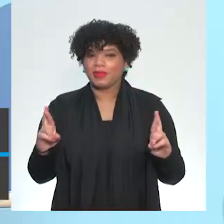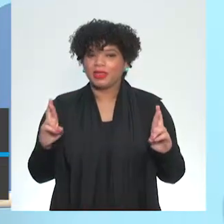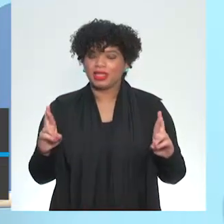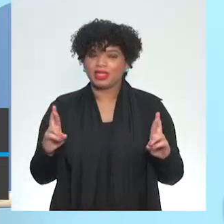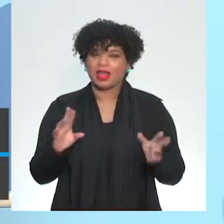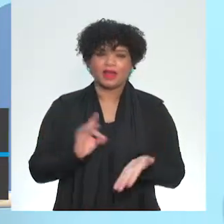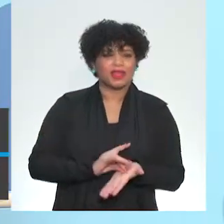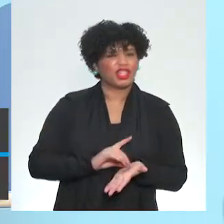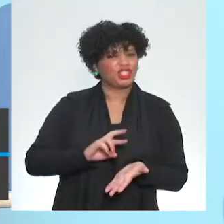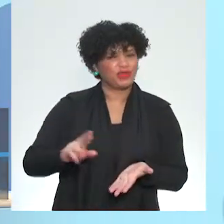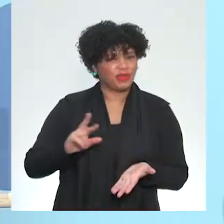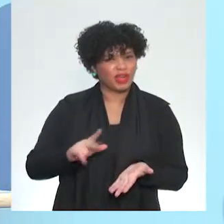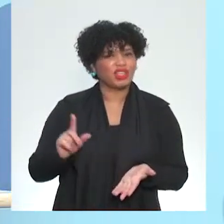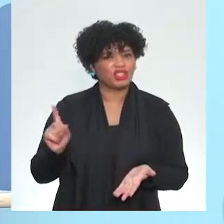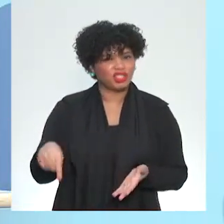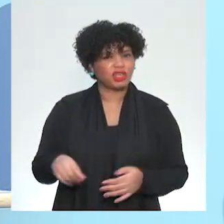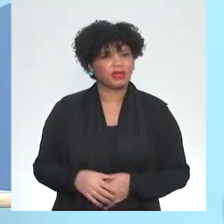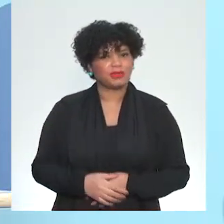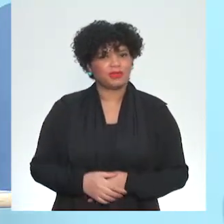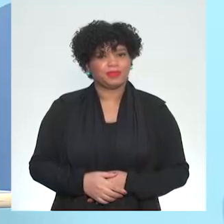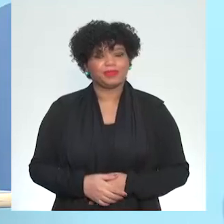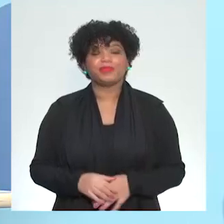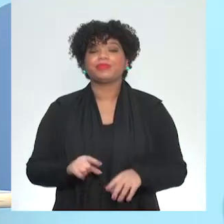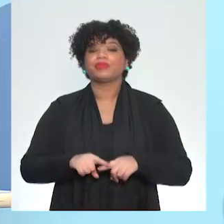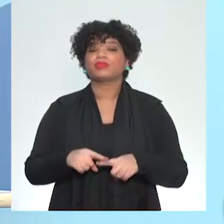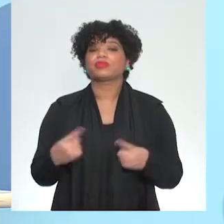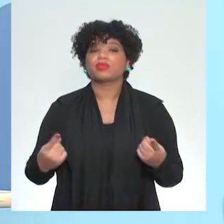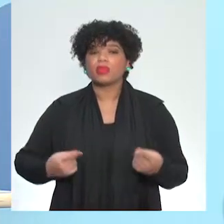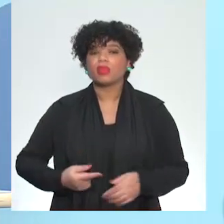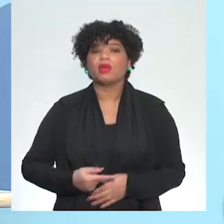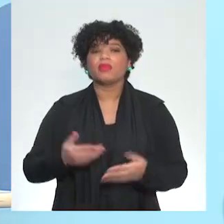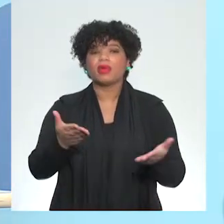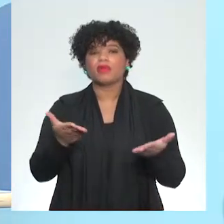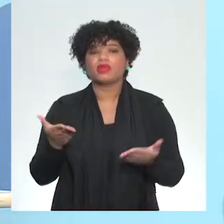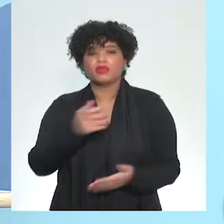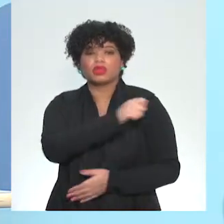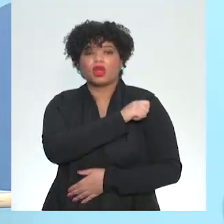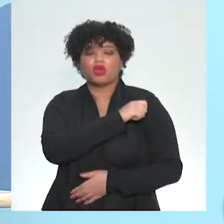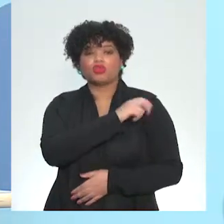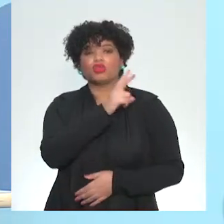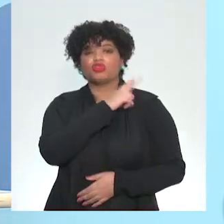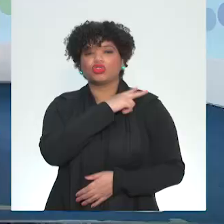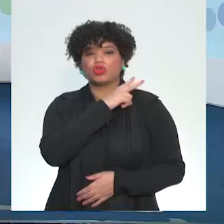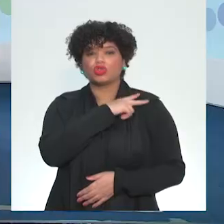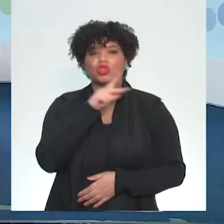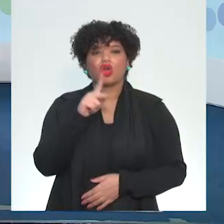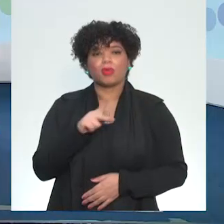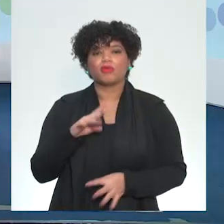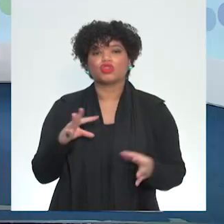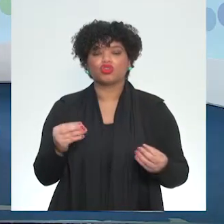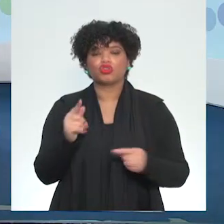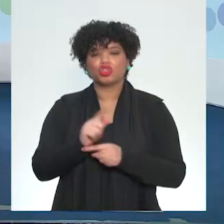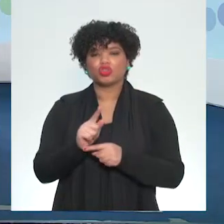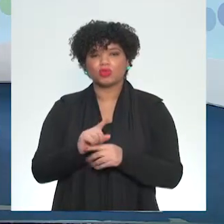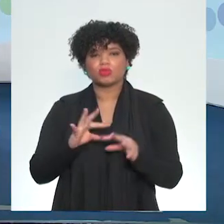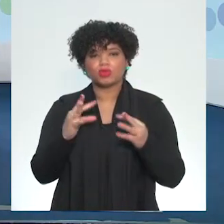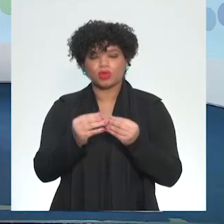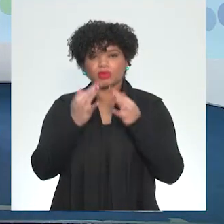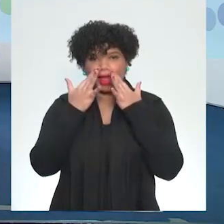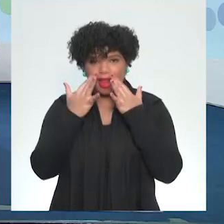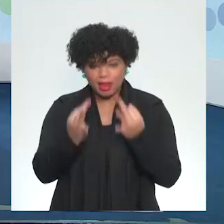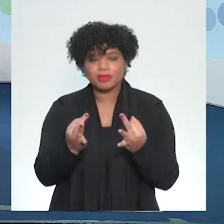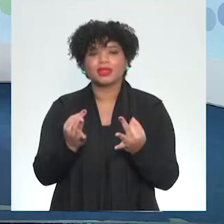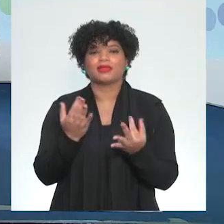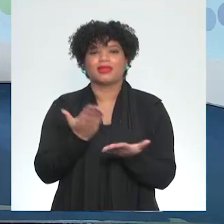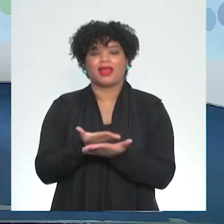realidade é muito complicado sempre, né? Mas, bem-vindos nossos estudantes aí da segunda série, professores, gestores, quem estiver assistindo aí a nossa aula, é sempre